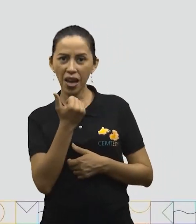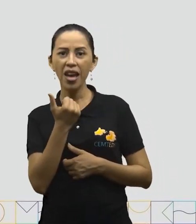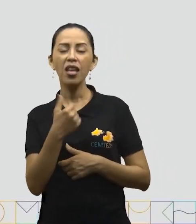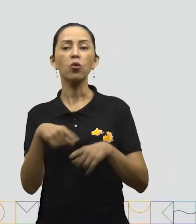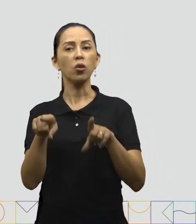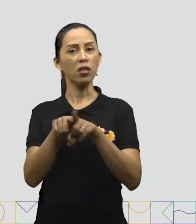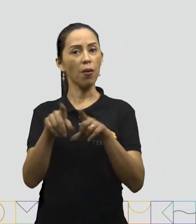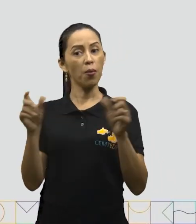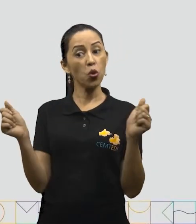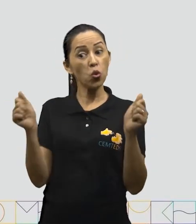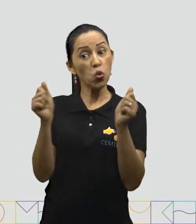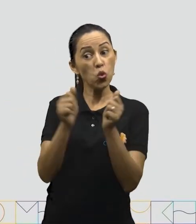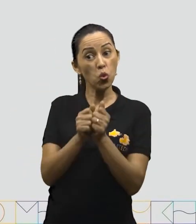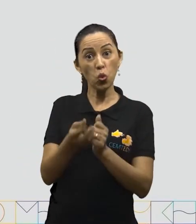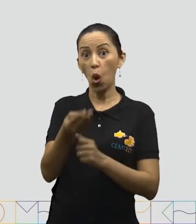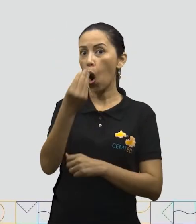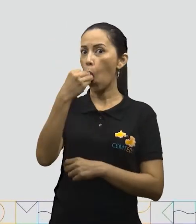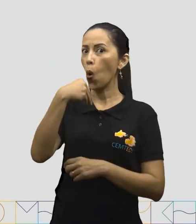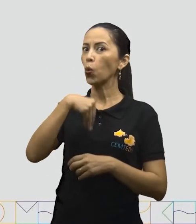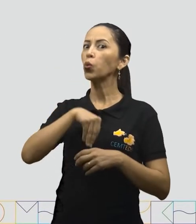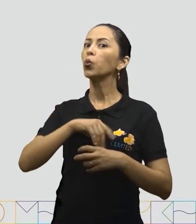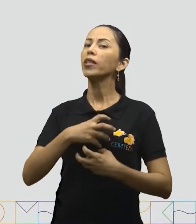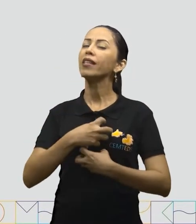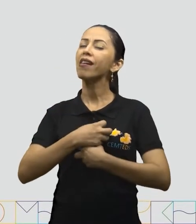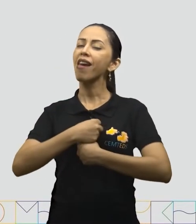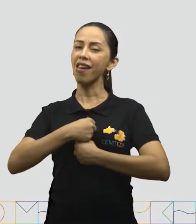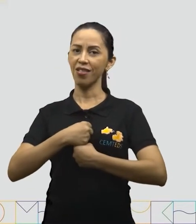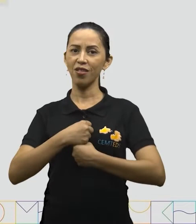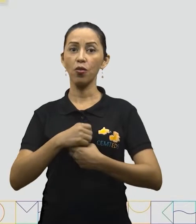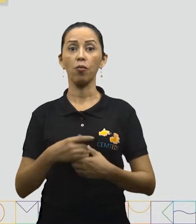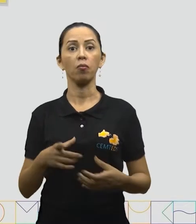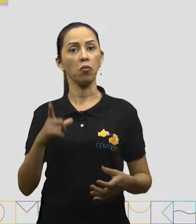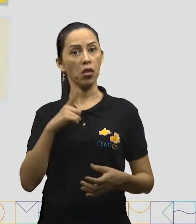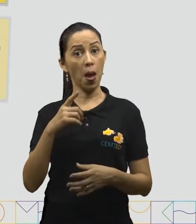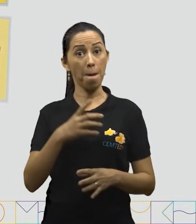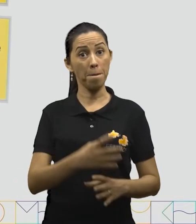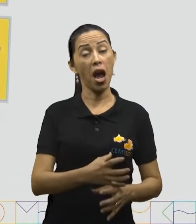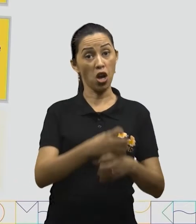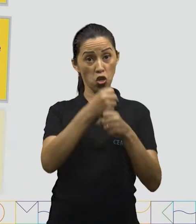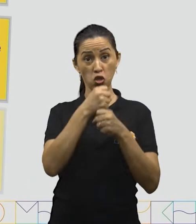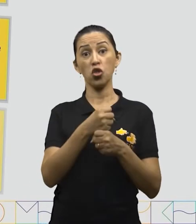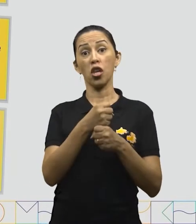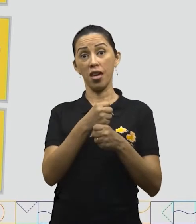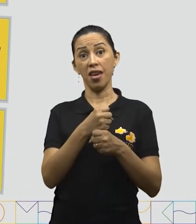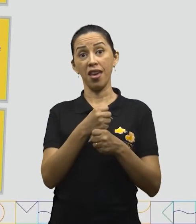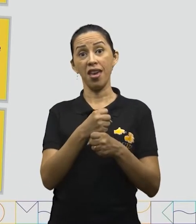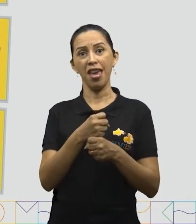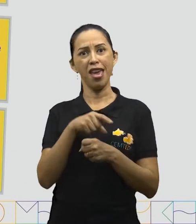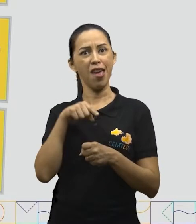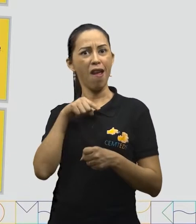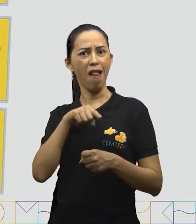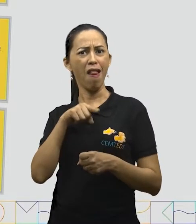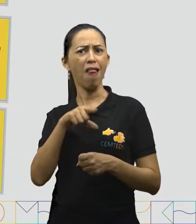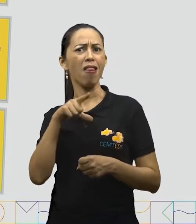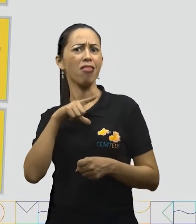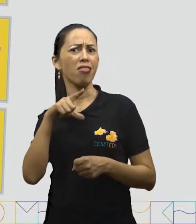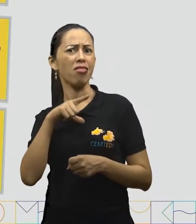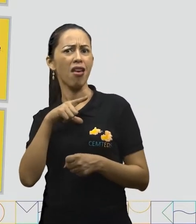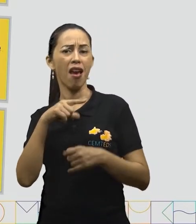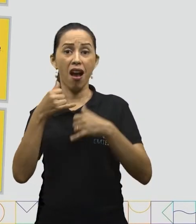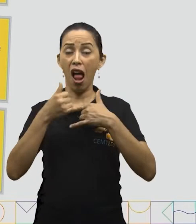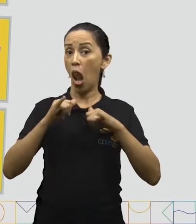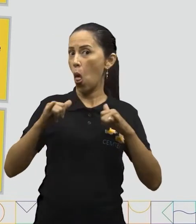macaxeira, é uma rica fonte de calorias e carboidratos. Pupu e